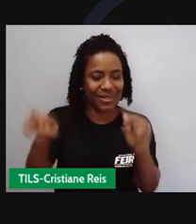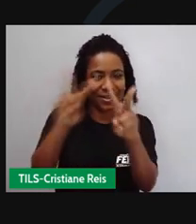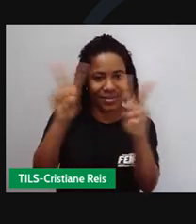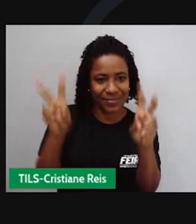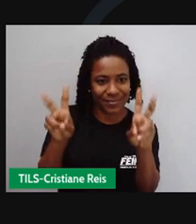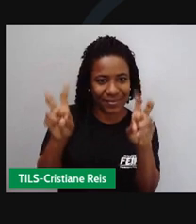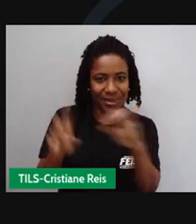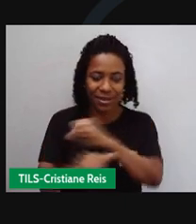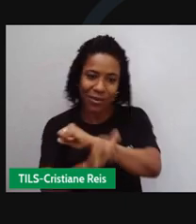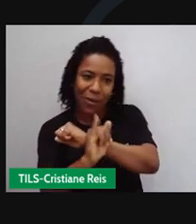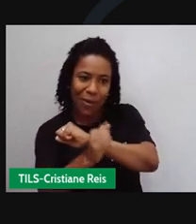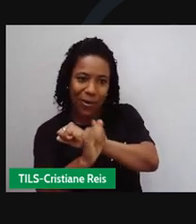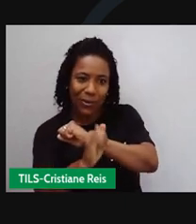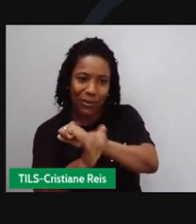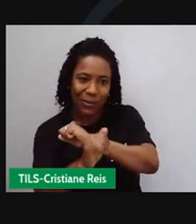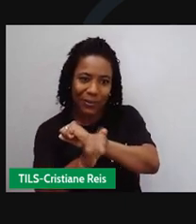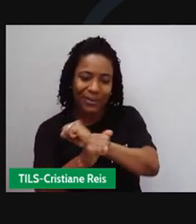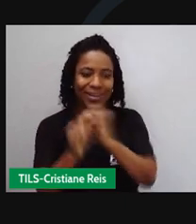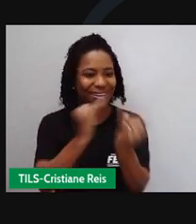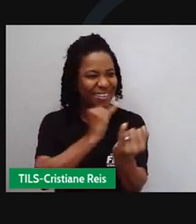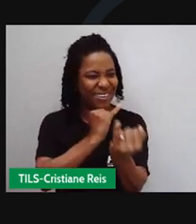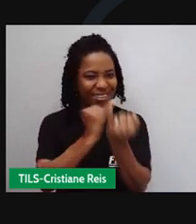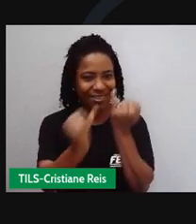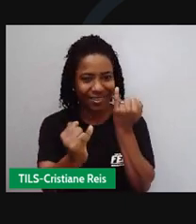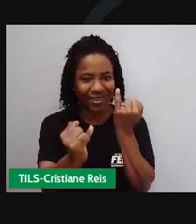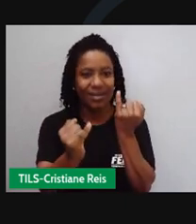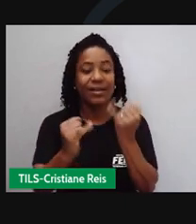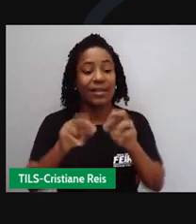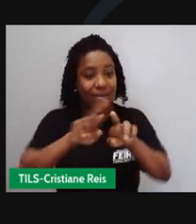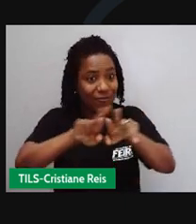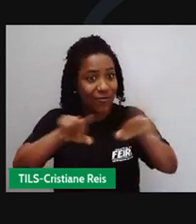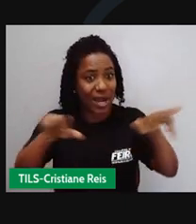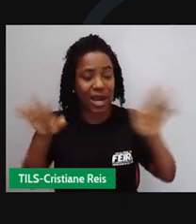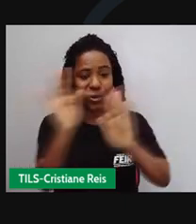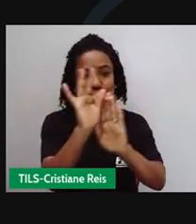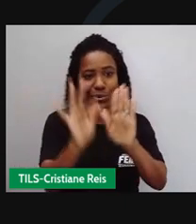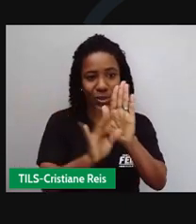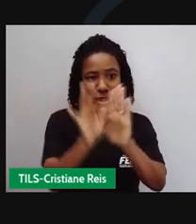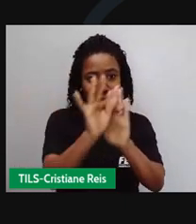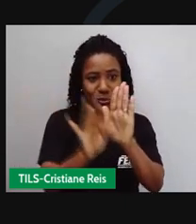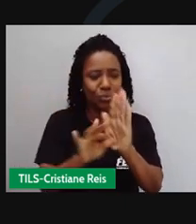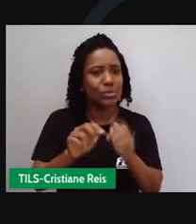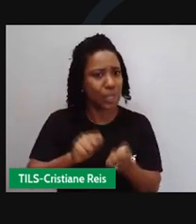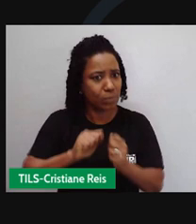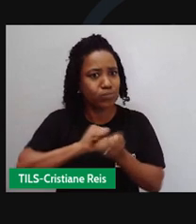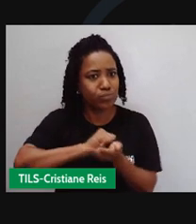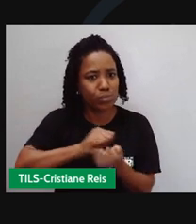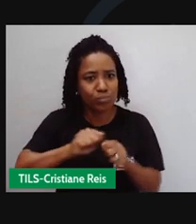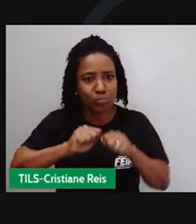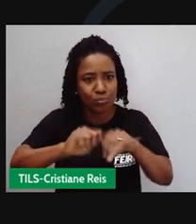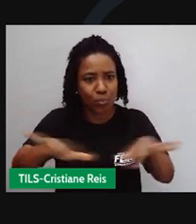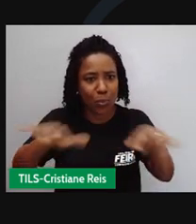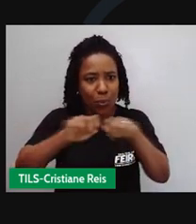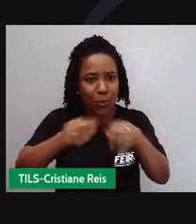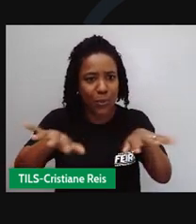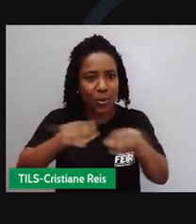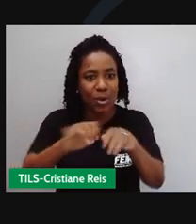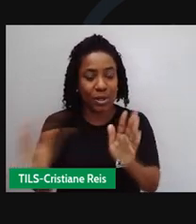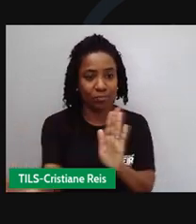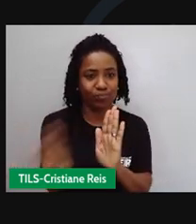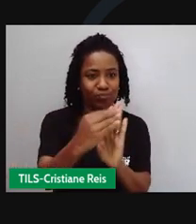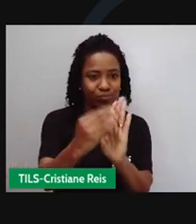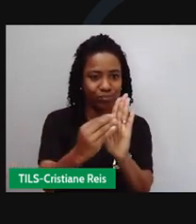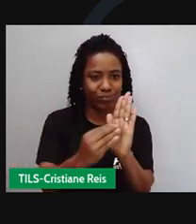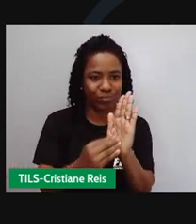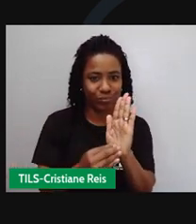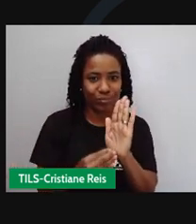Coisa Parecida uma coletânea de textos já veiculados na imprensa o que seria o formato de grande maioria de suas